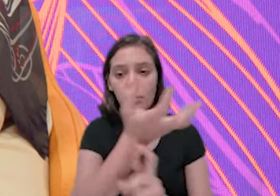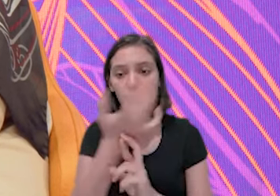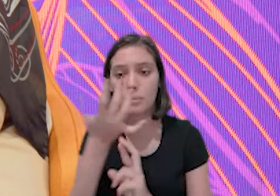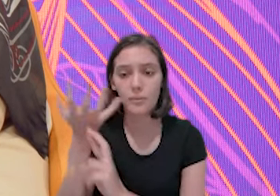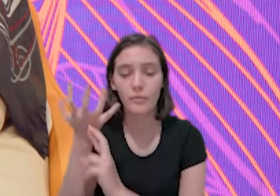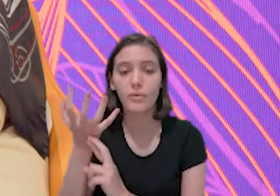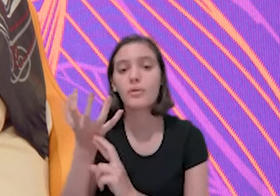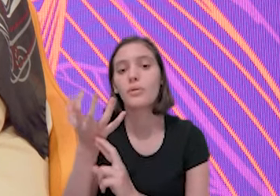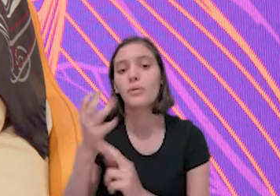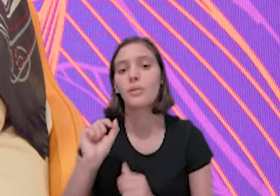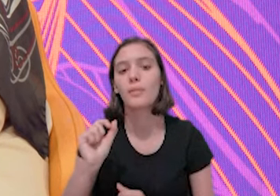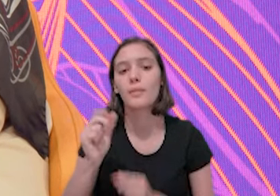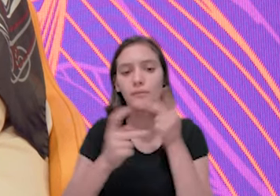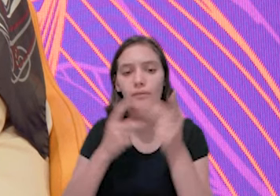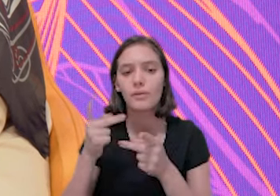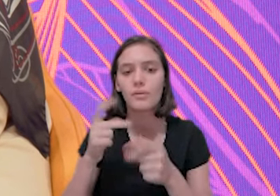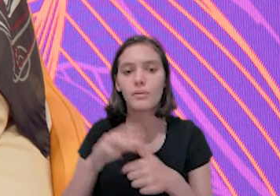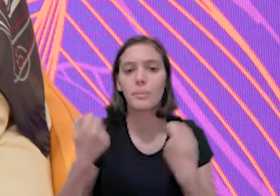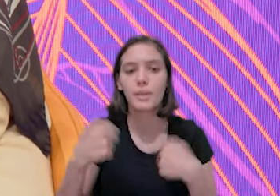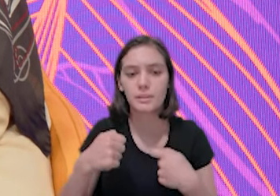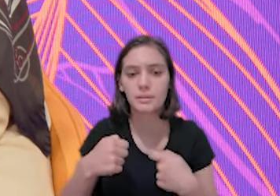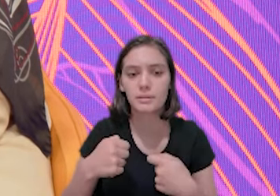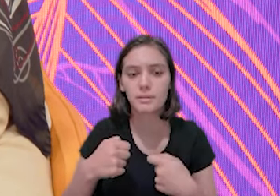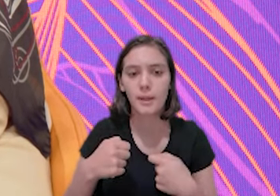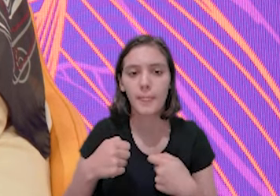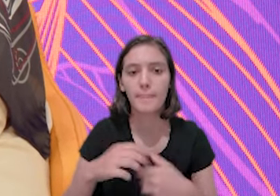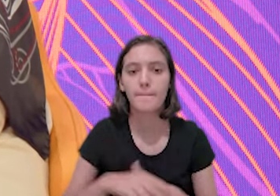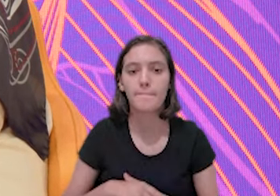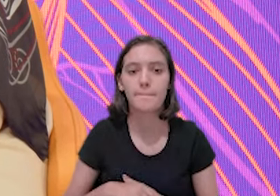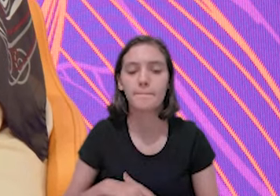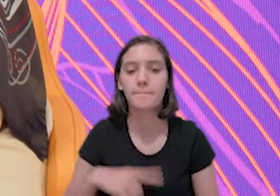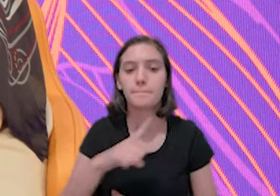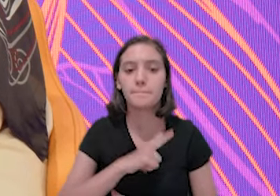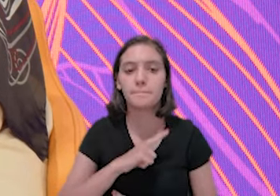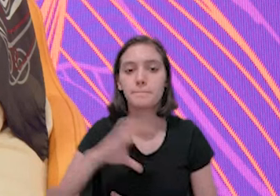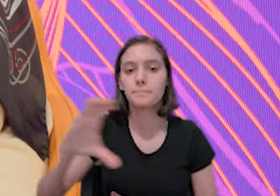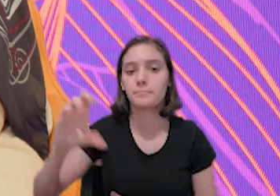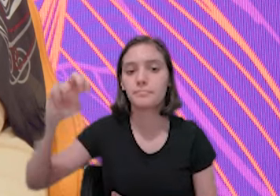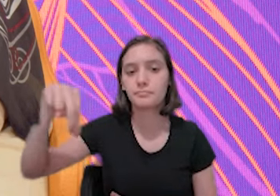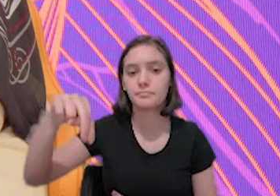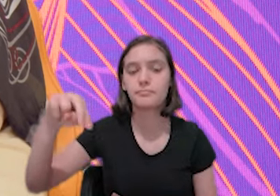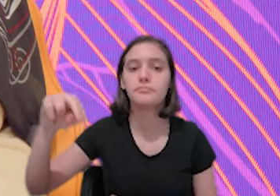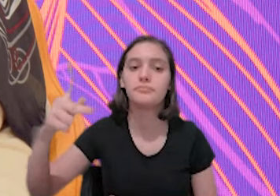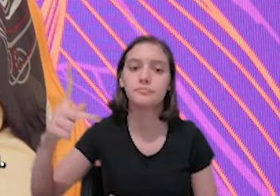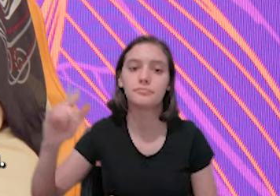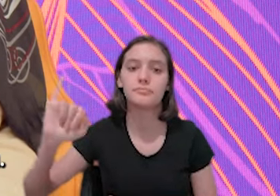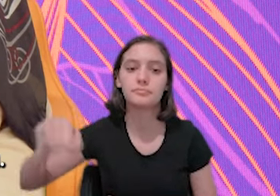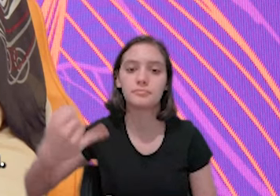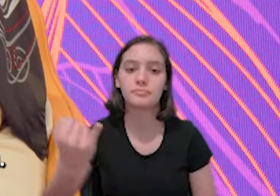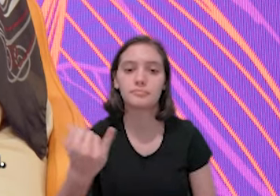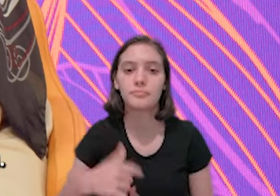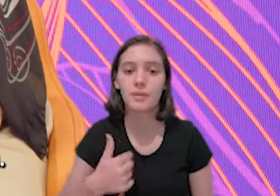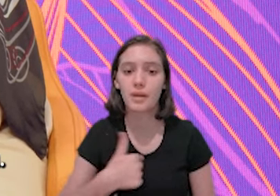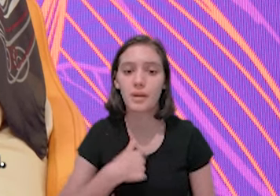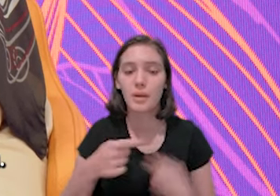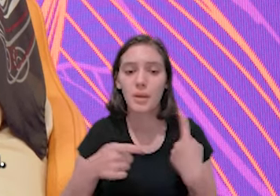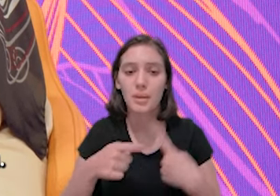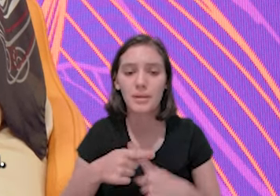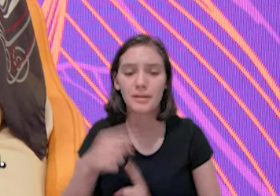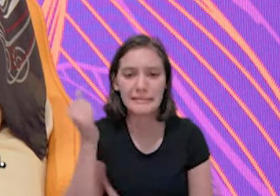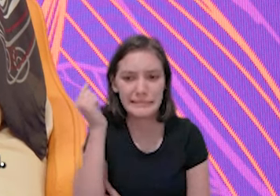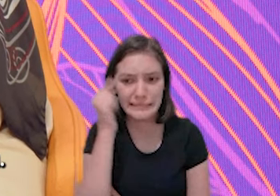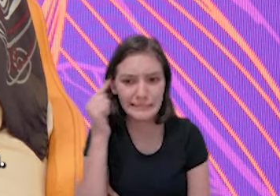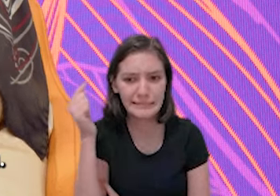tem uma feira, vamos, eles falam que, mas lá precisa CNPJ. Eu falei, lá precisa